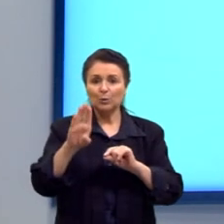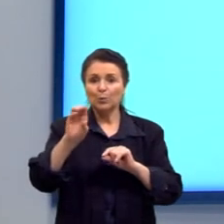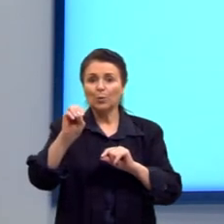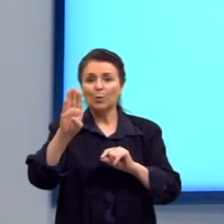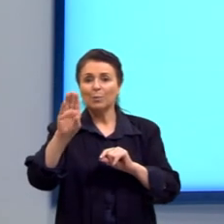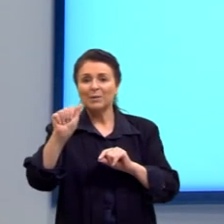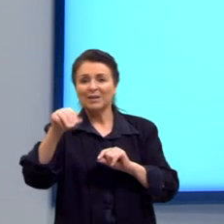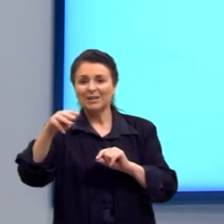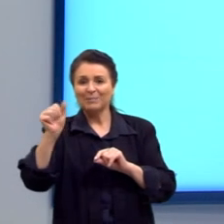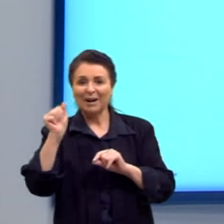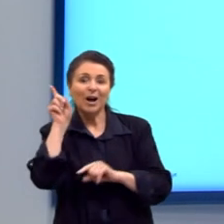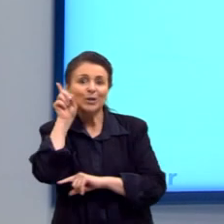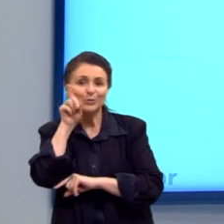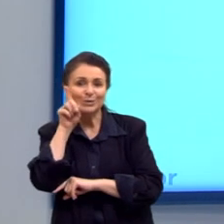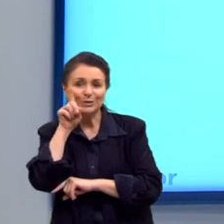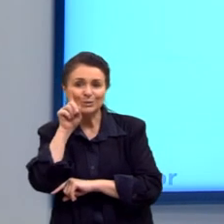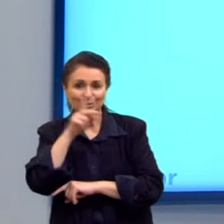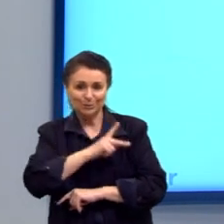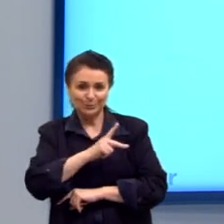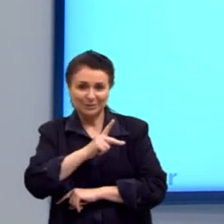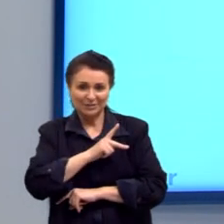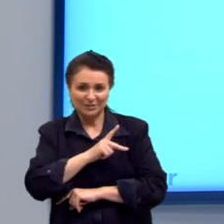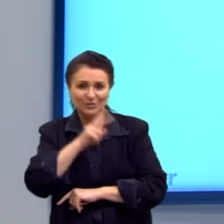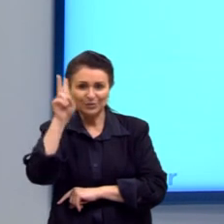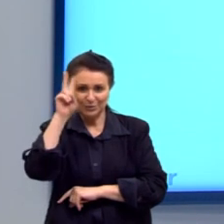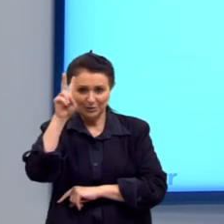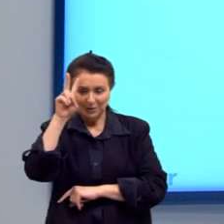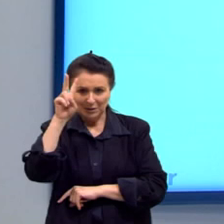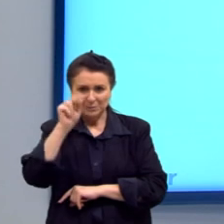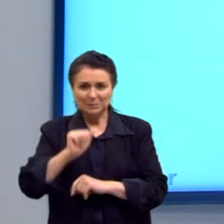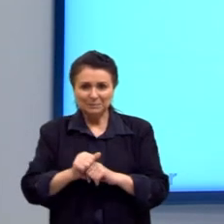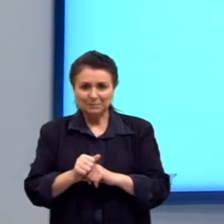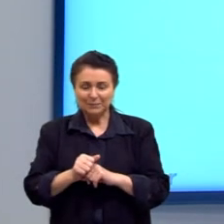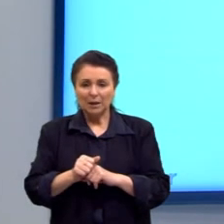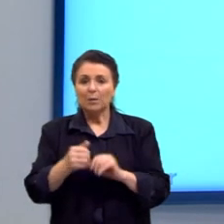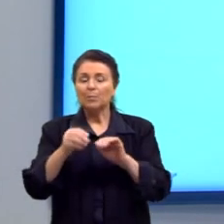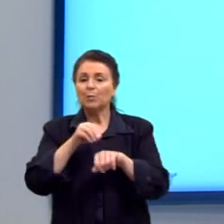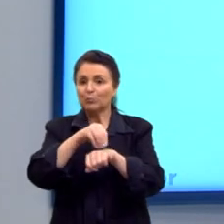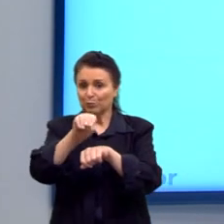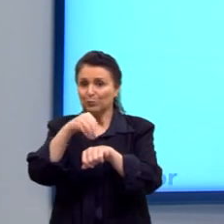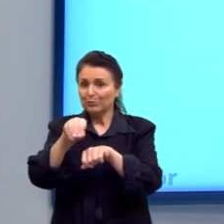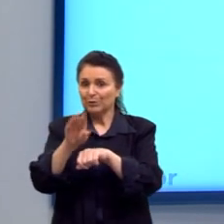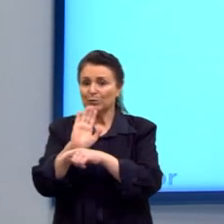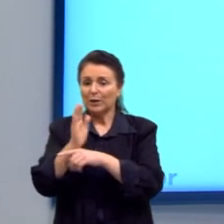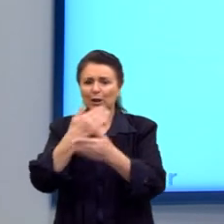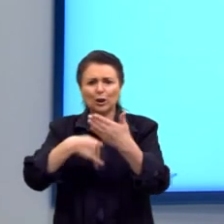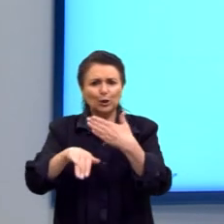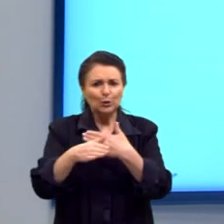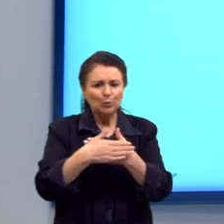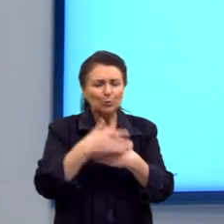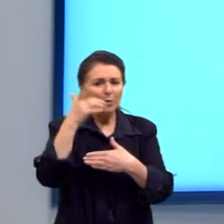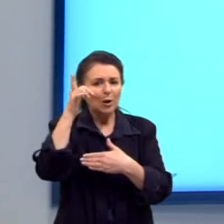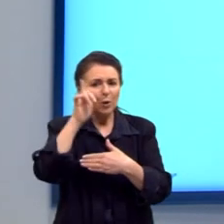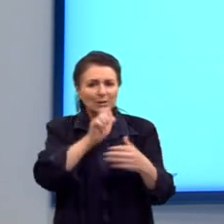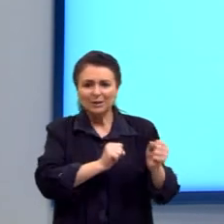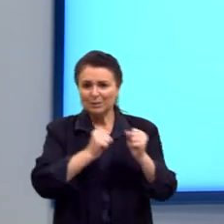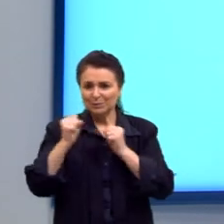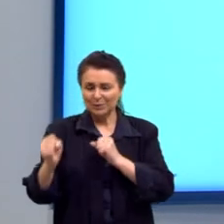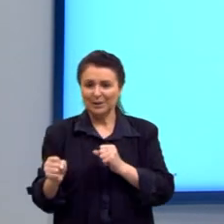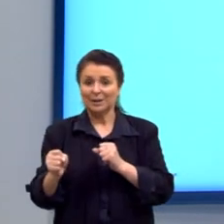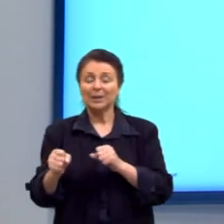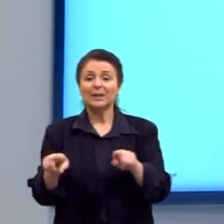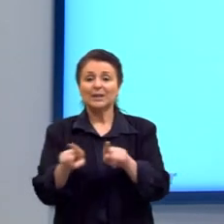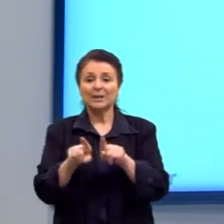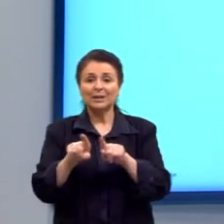nas convenções do Obama, como na época que ele foi candidato nos Estados Unidos, e aí tudo pelo poder, justamente aquilo que o Maquiavel vai